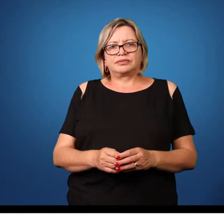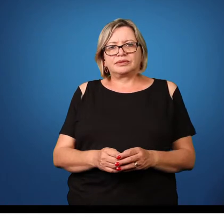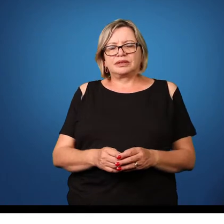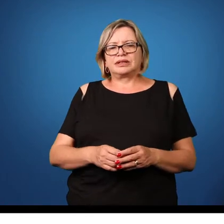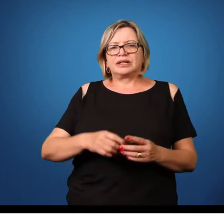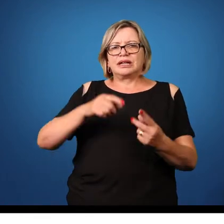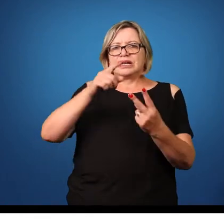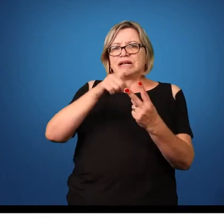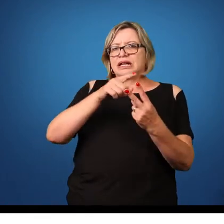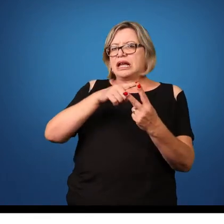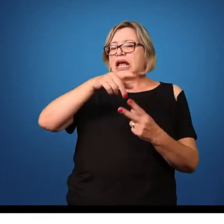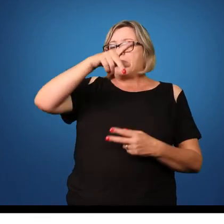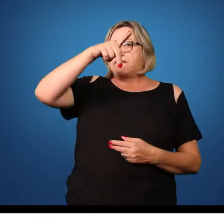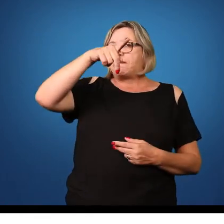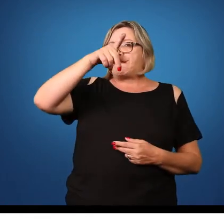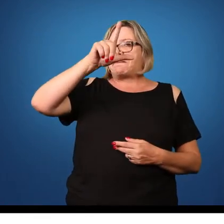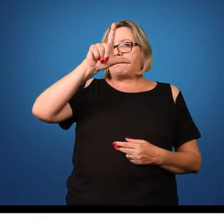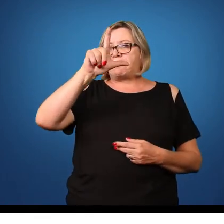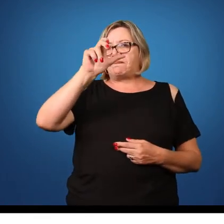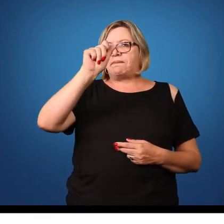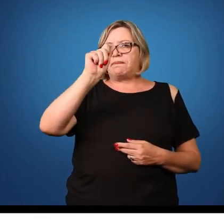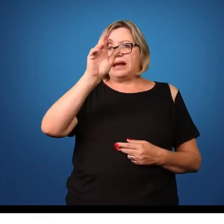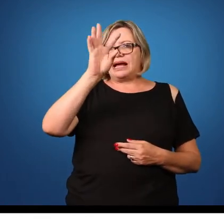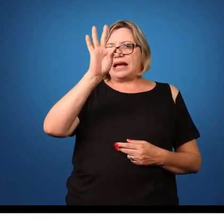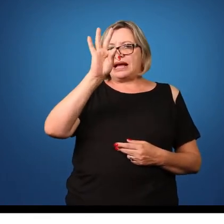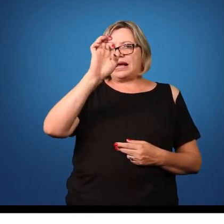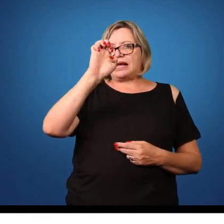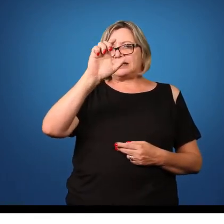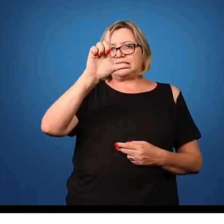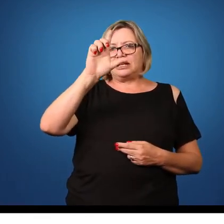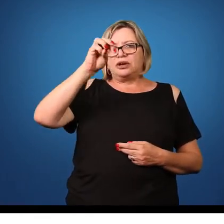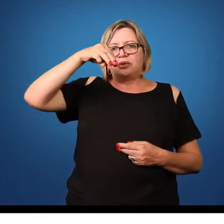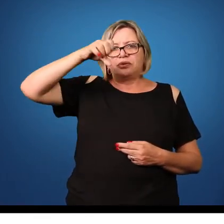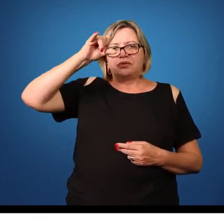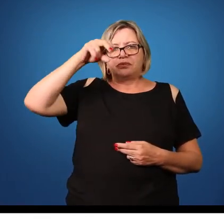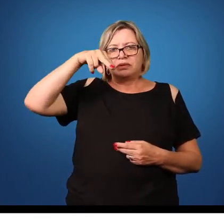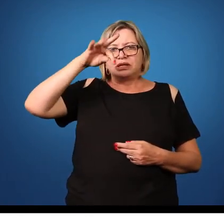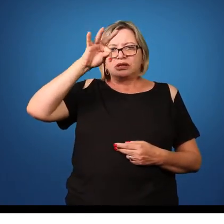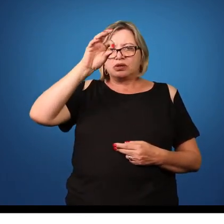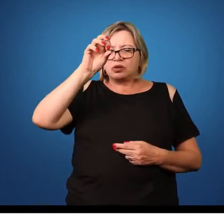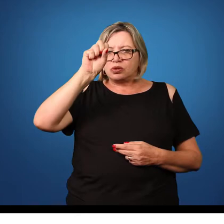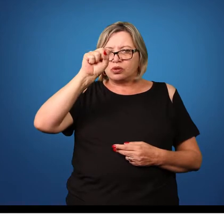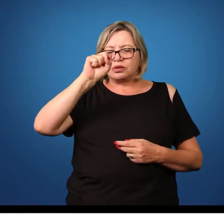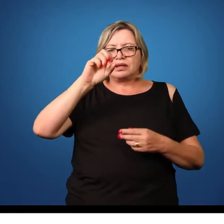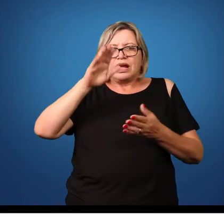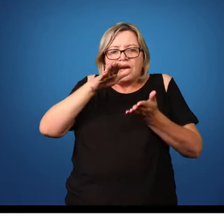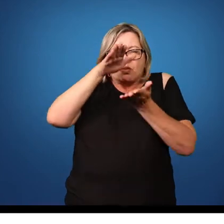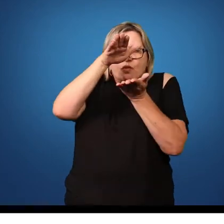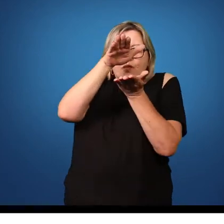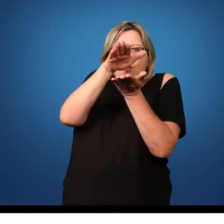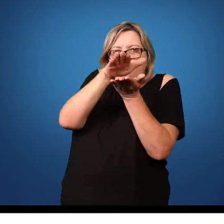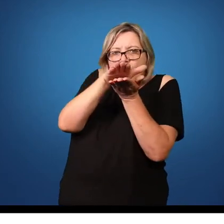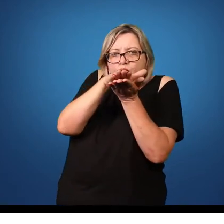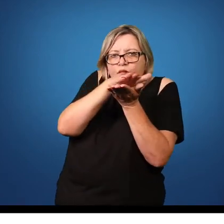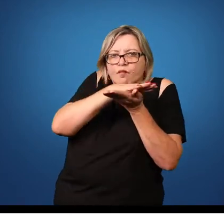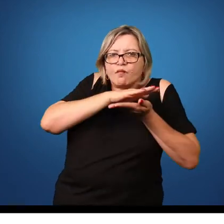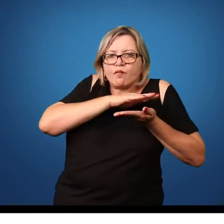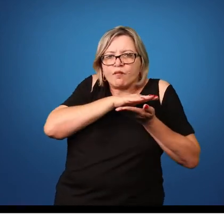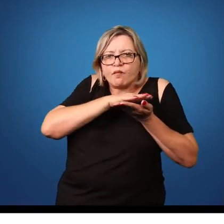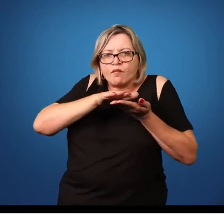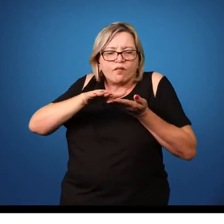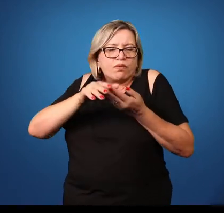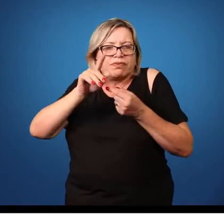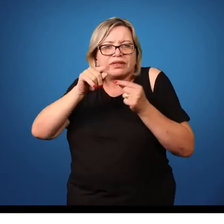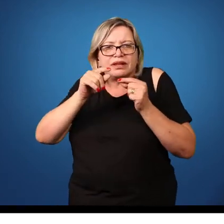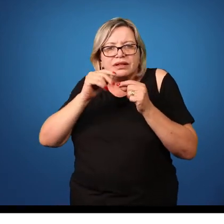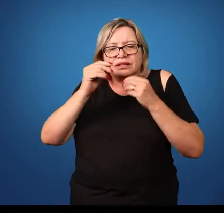Os plateumintos são conhecidos como os vermes achatados, eles são dorsoventralmente achatados